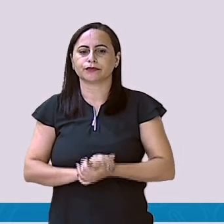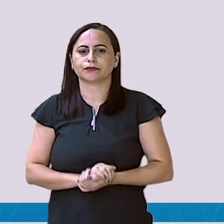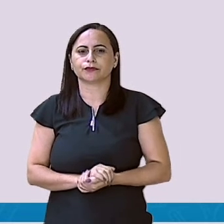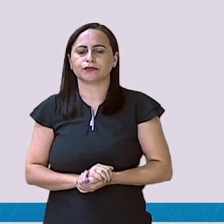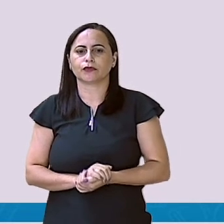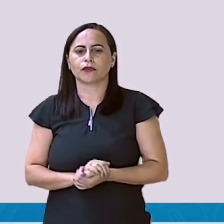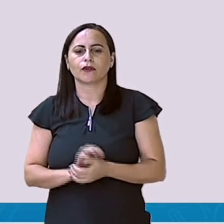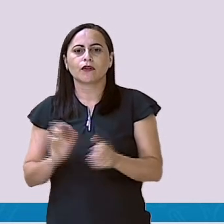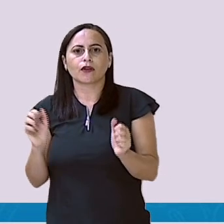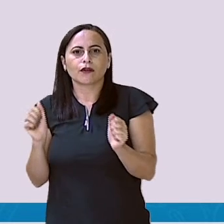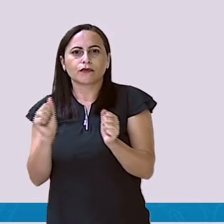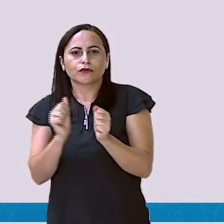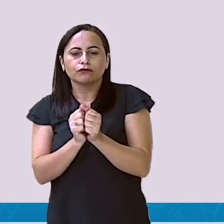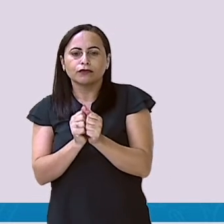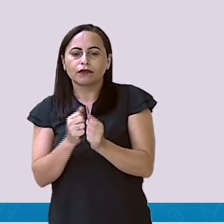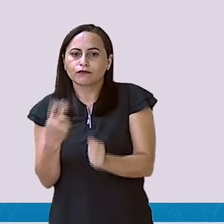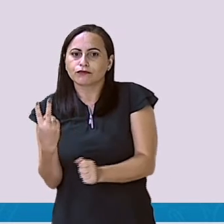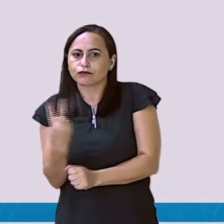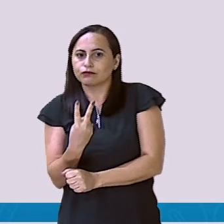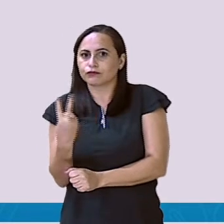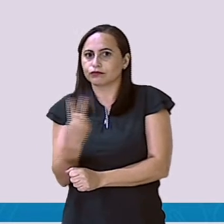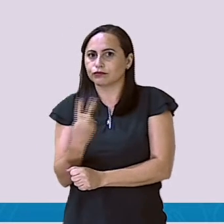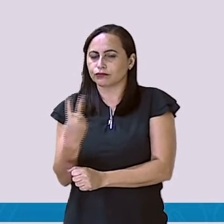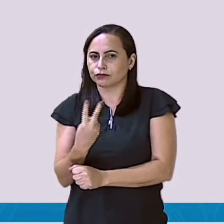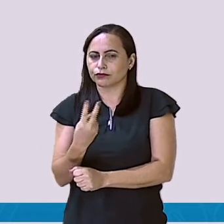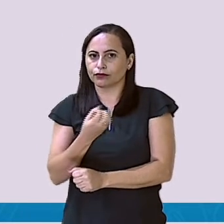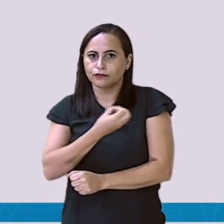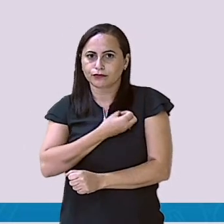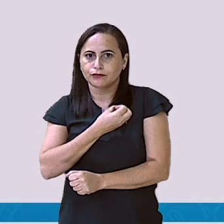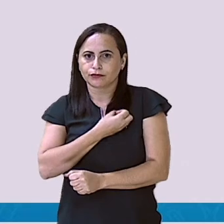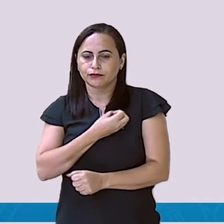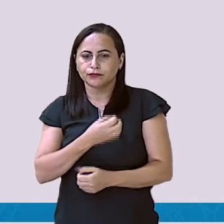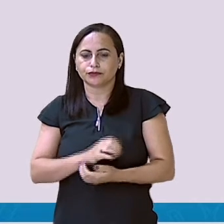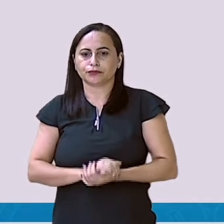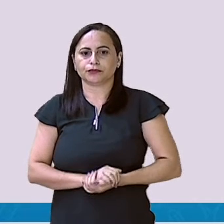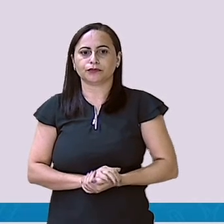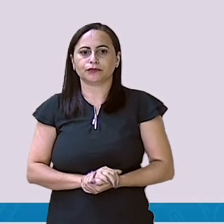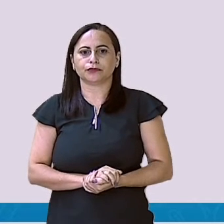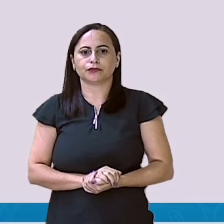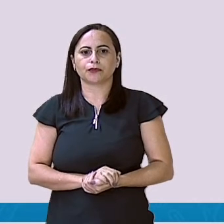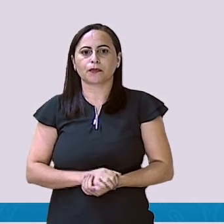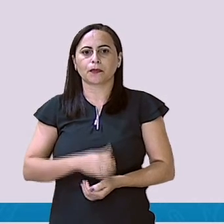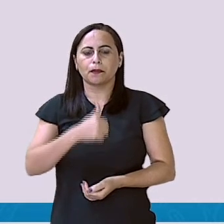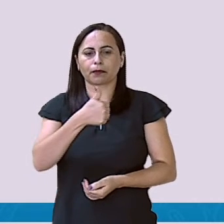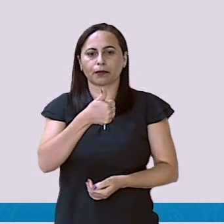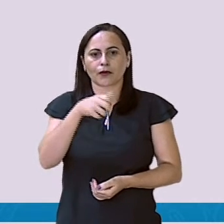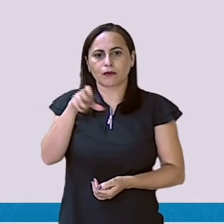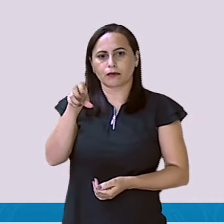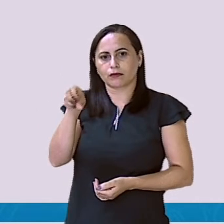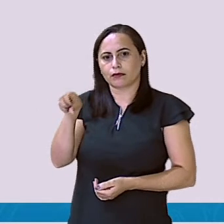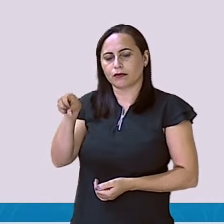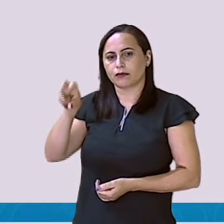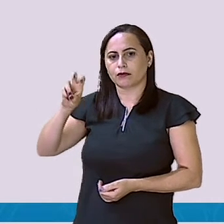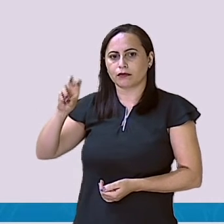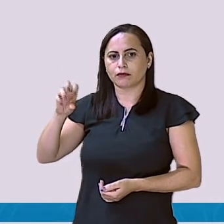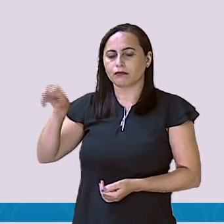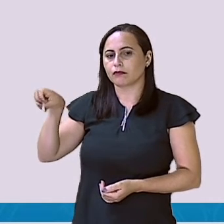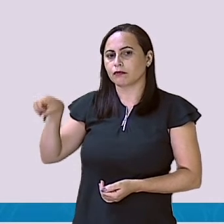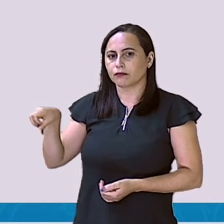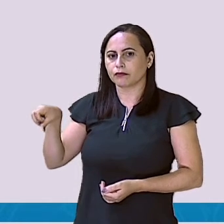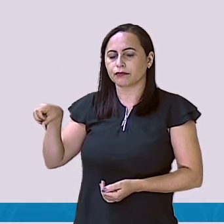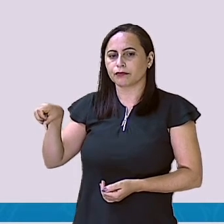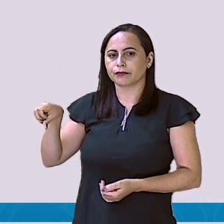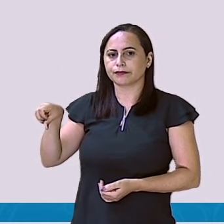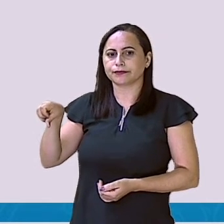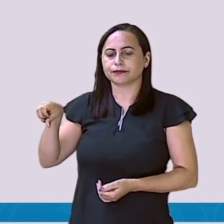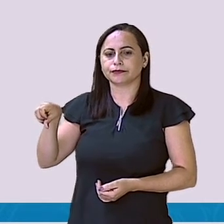nós juntamos as duas parcelas que nos foram oferecidas. Aí eu pego R$.659